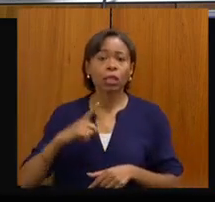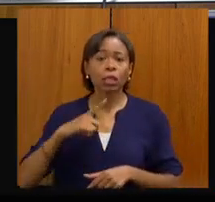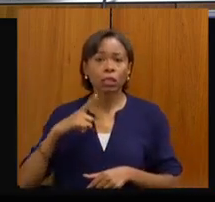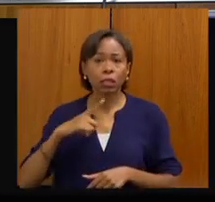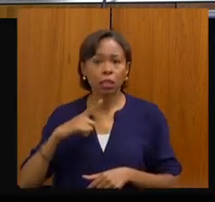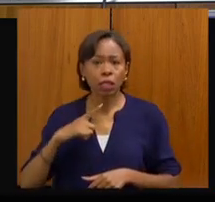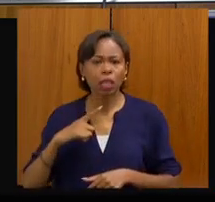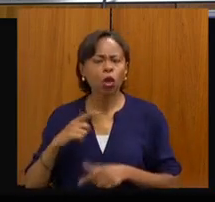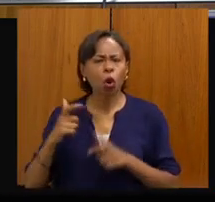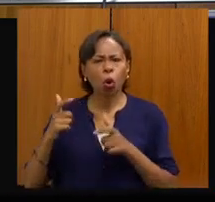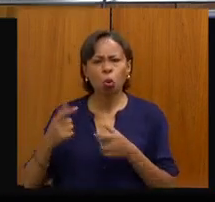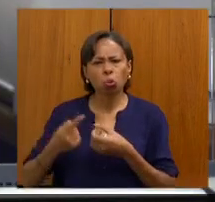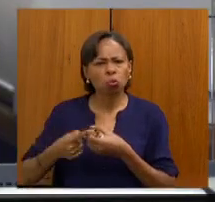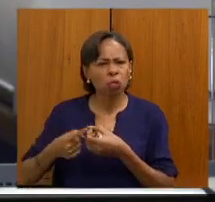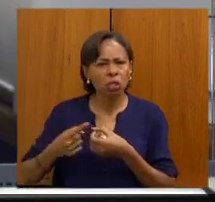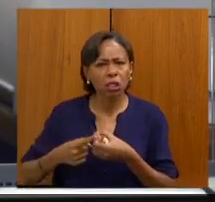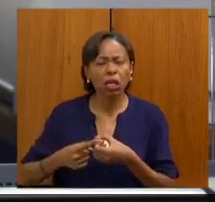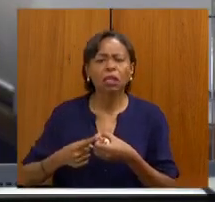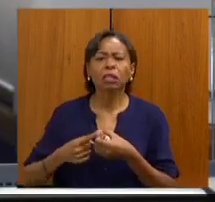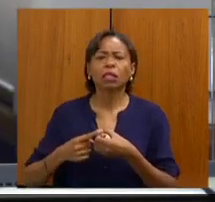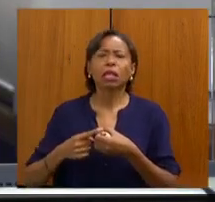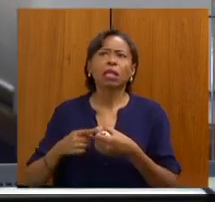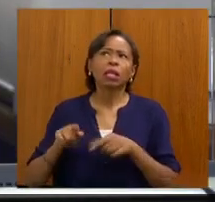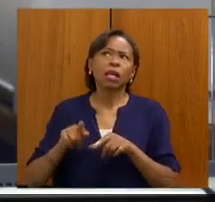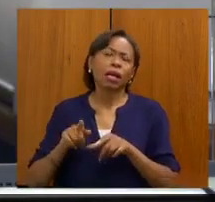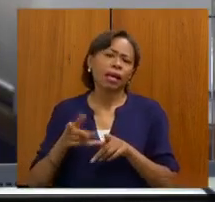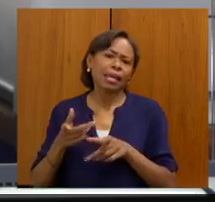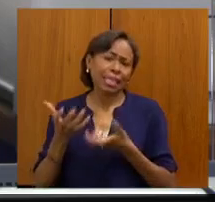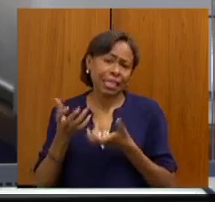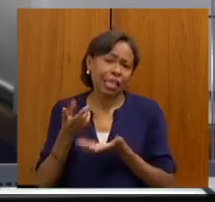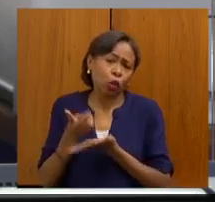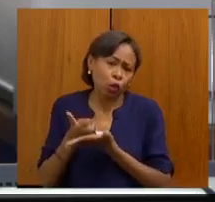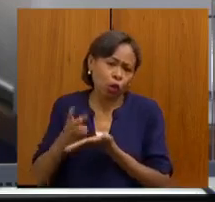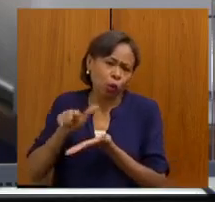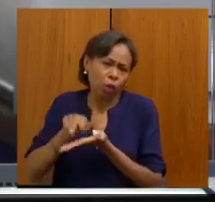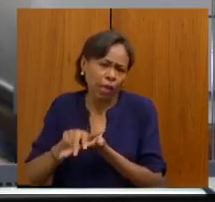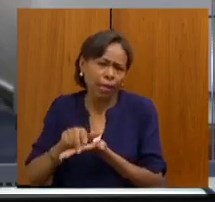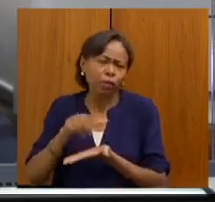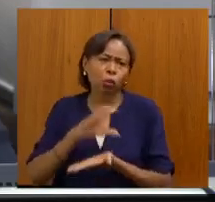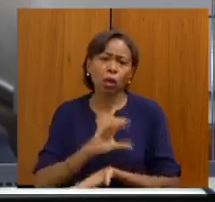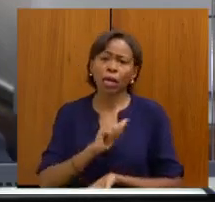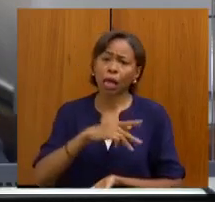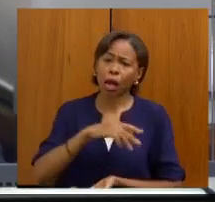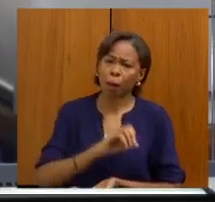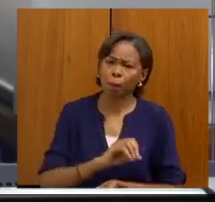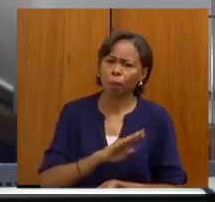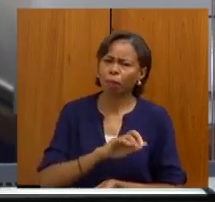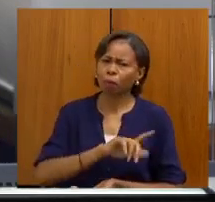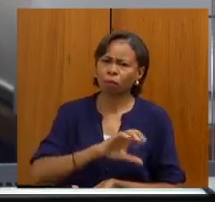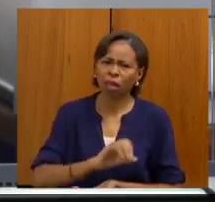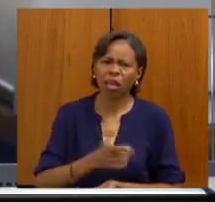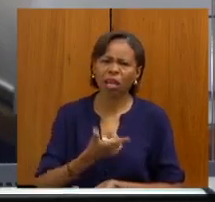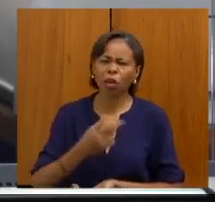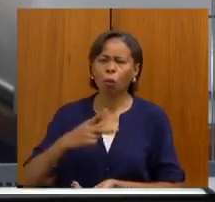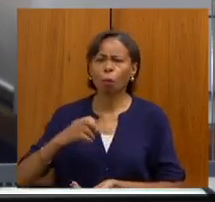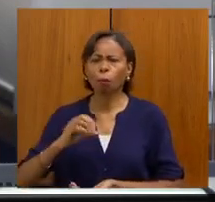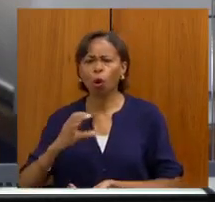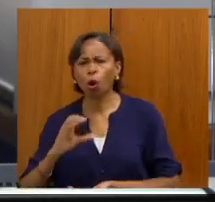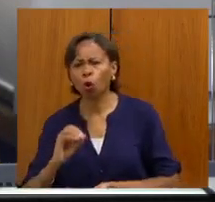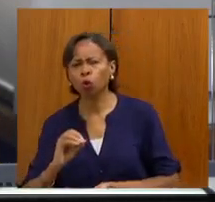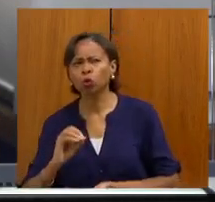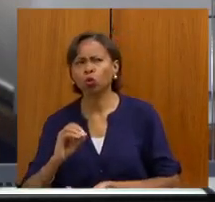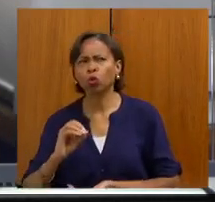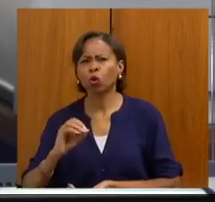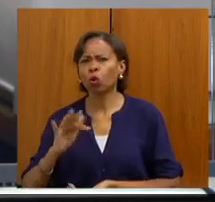que queria manter leitos. Temos os municípios de Campo Belo, todos esses municípios, vários municípios, Poço Fundo, Boa